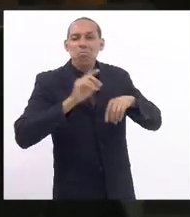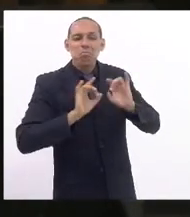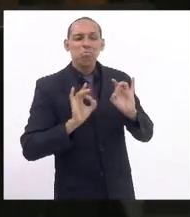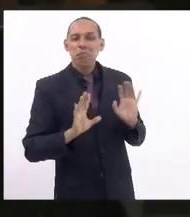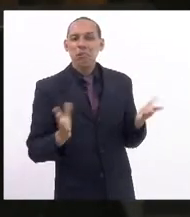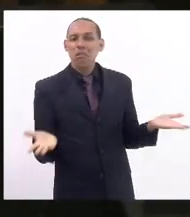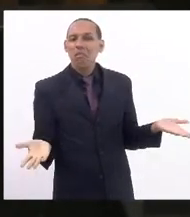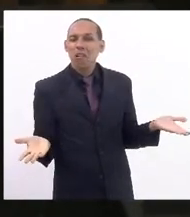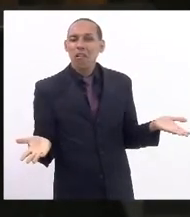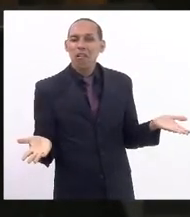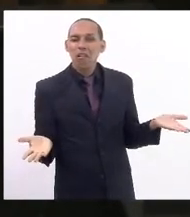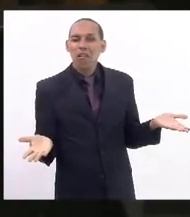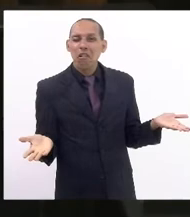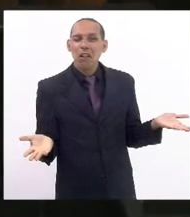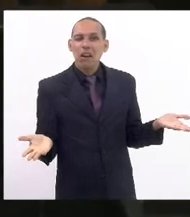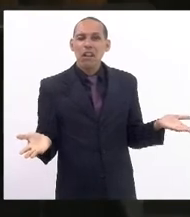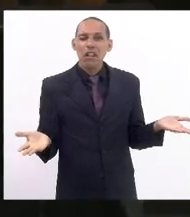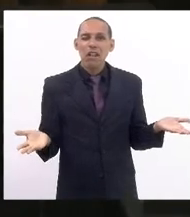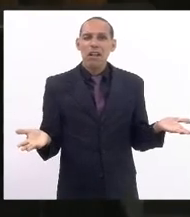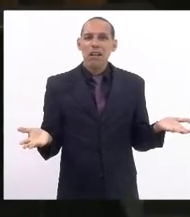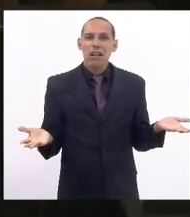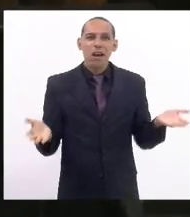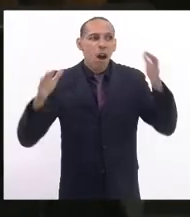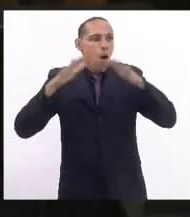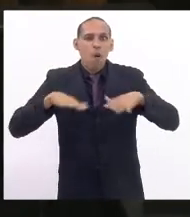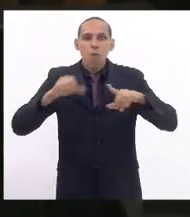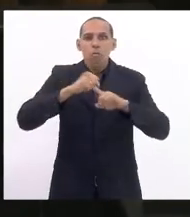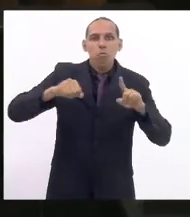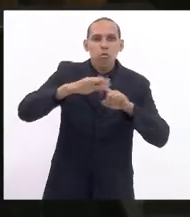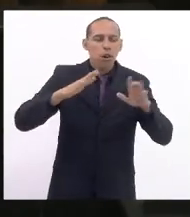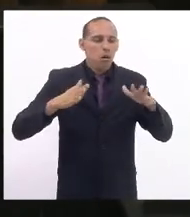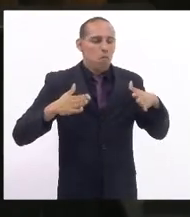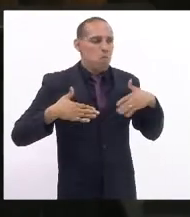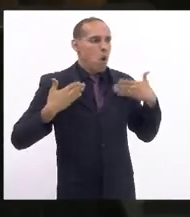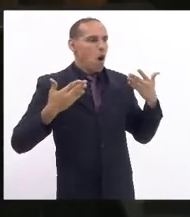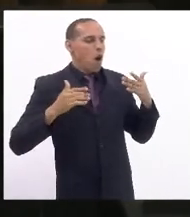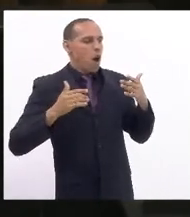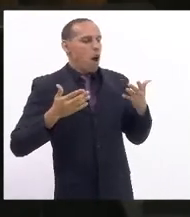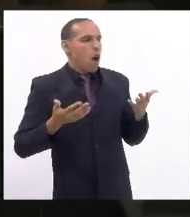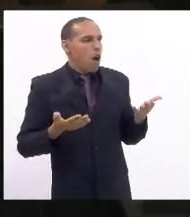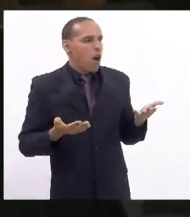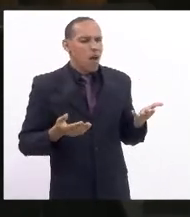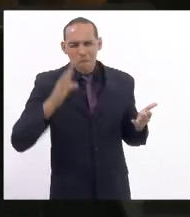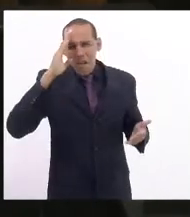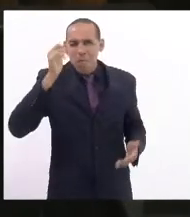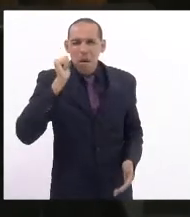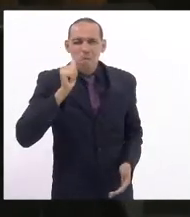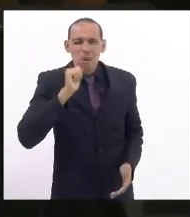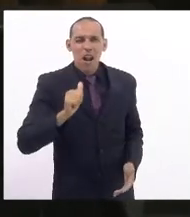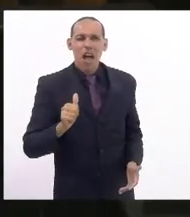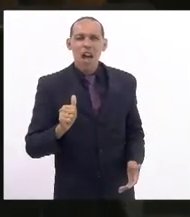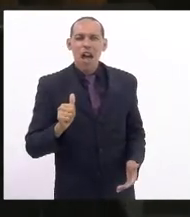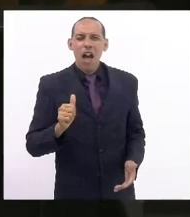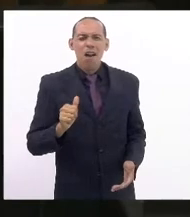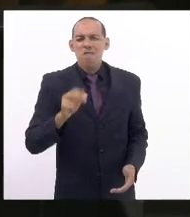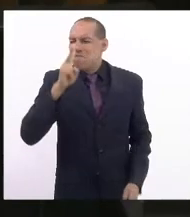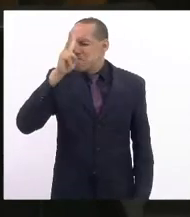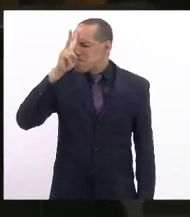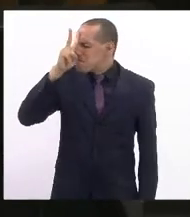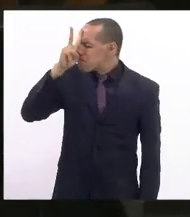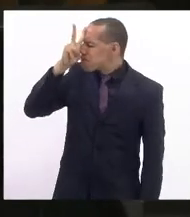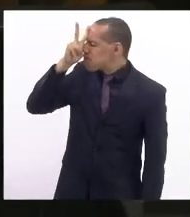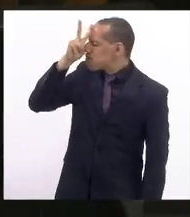reação da sociedade, principalmente das mulheres, foi muito forte.